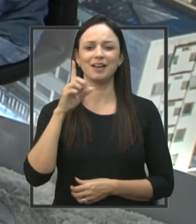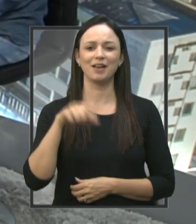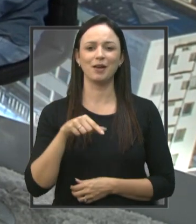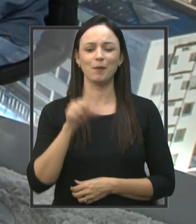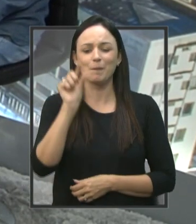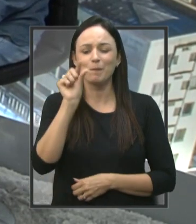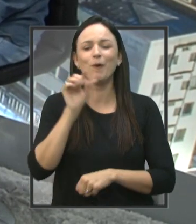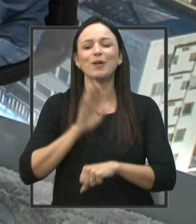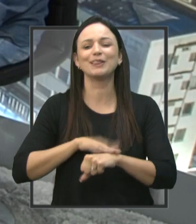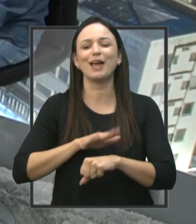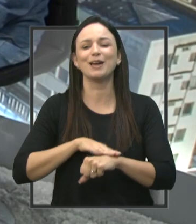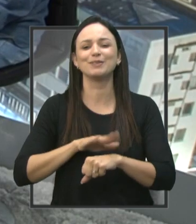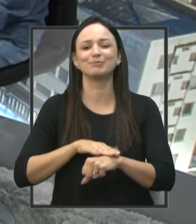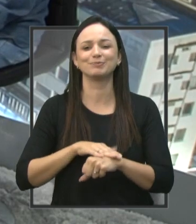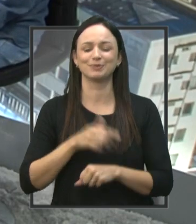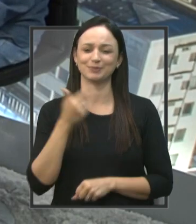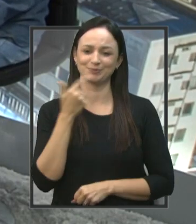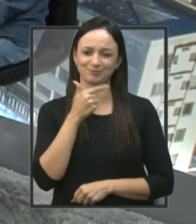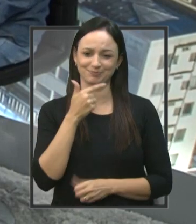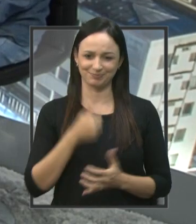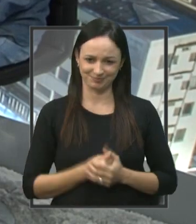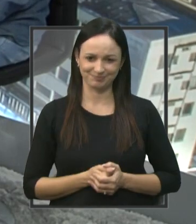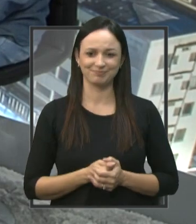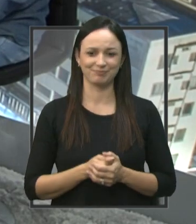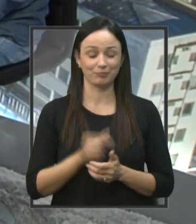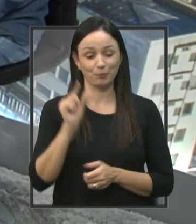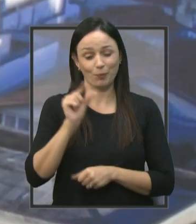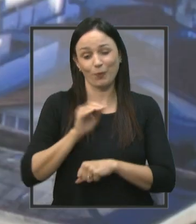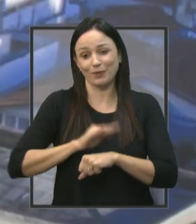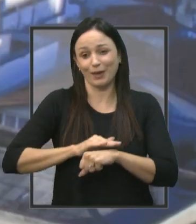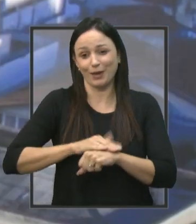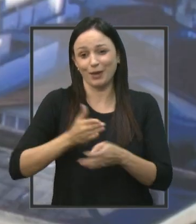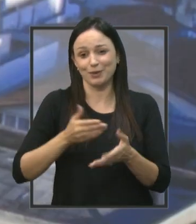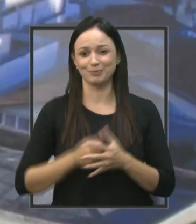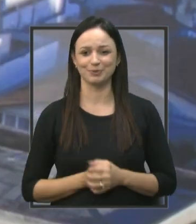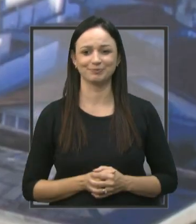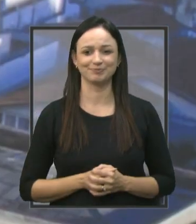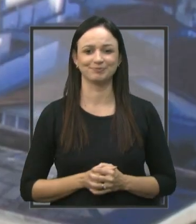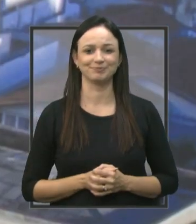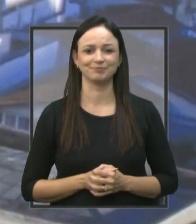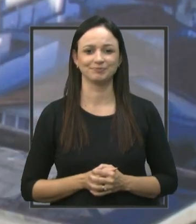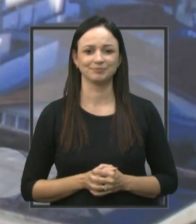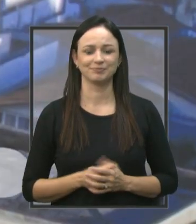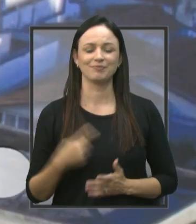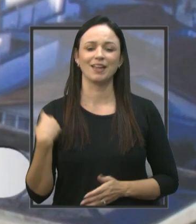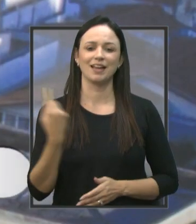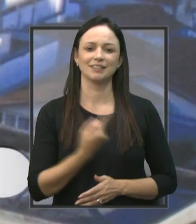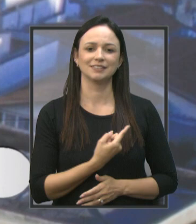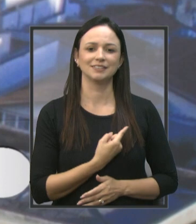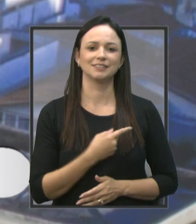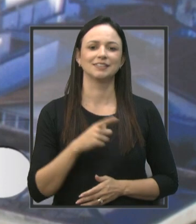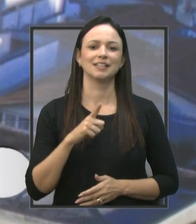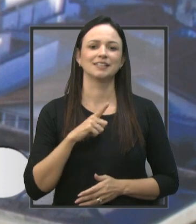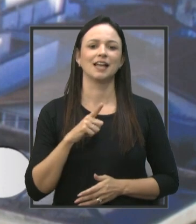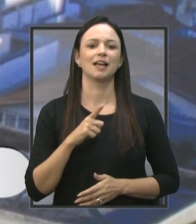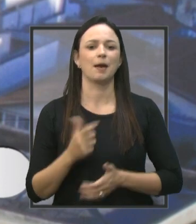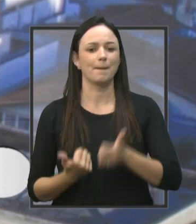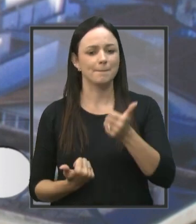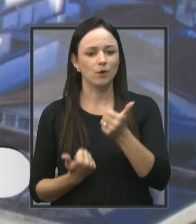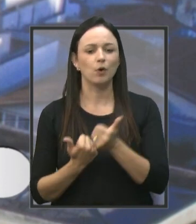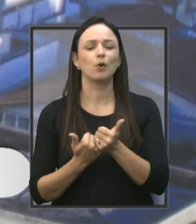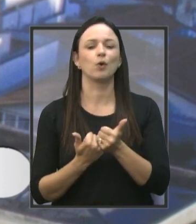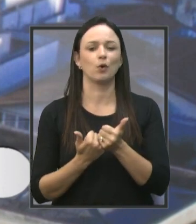pouco tempo. É isso, é por pouco tempo, né? E a gente vem tendo o apoio aí de muitos